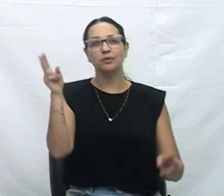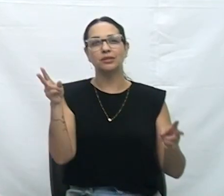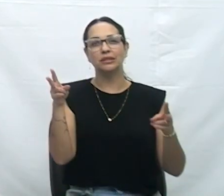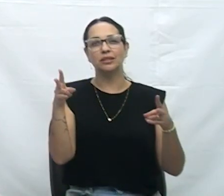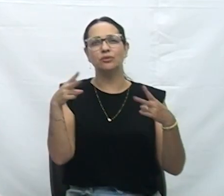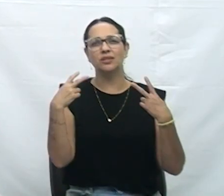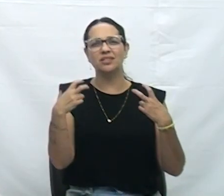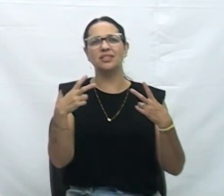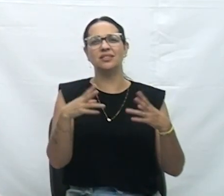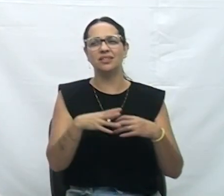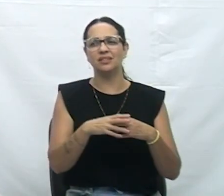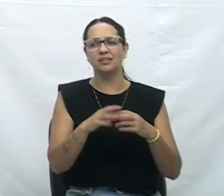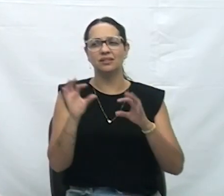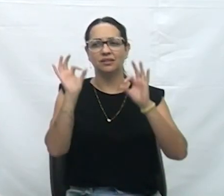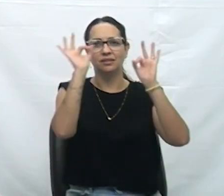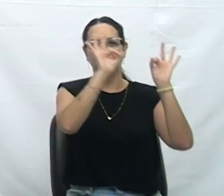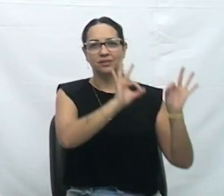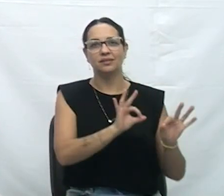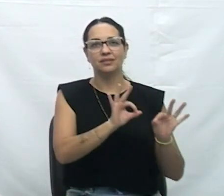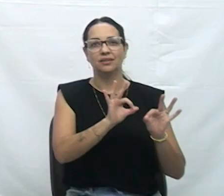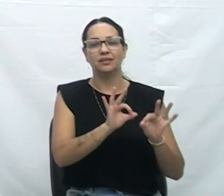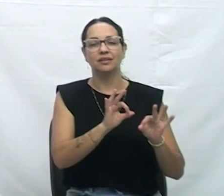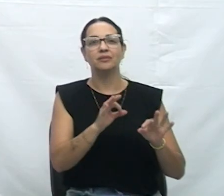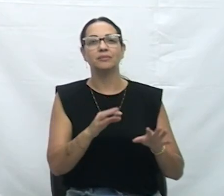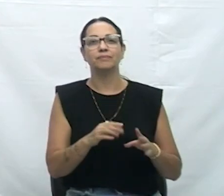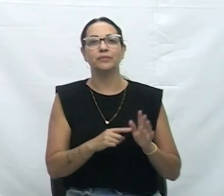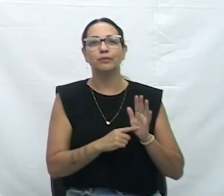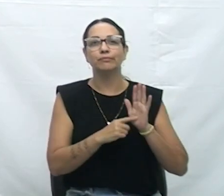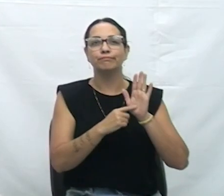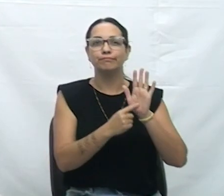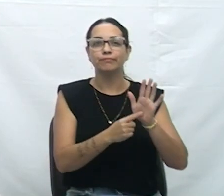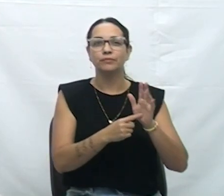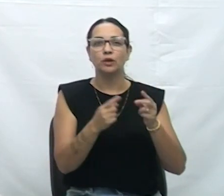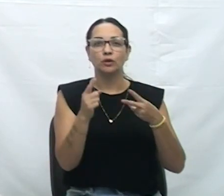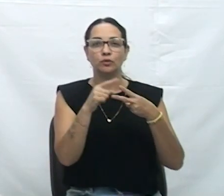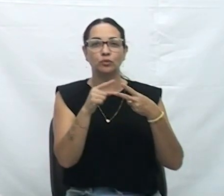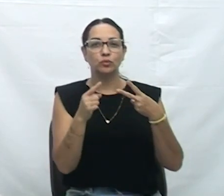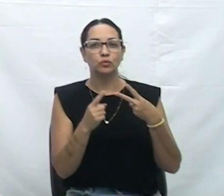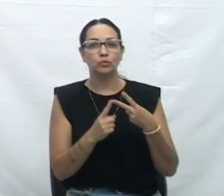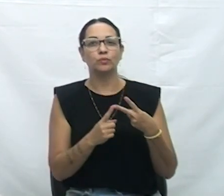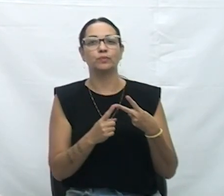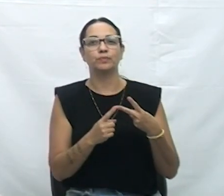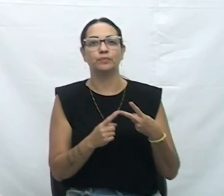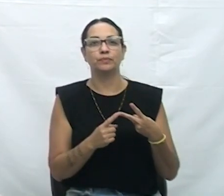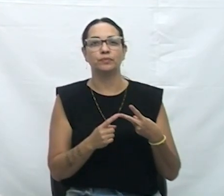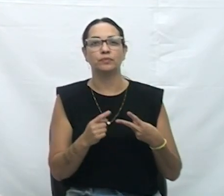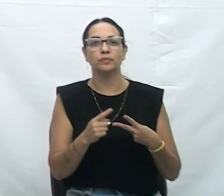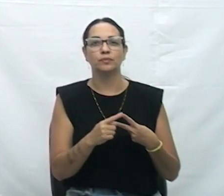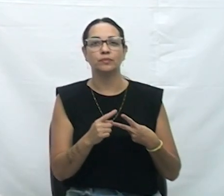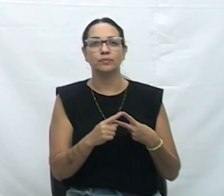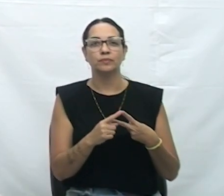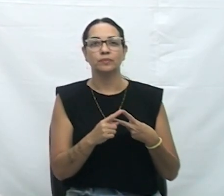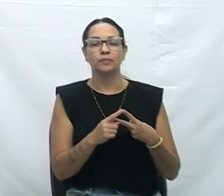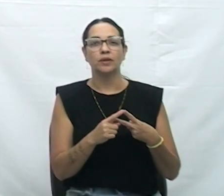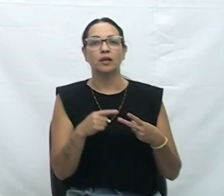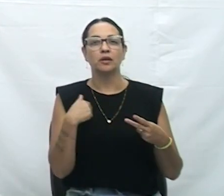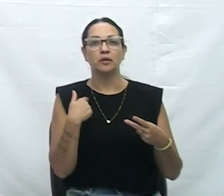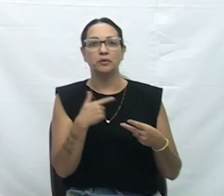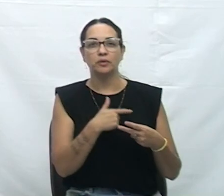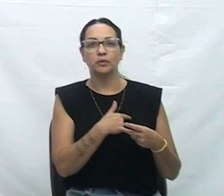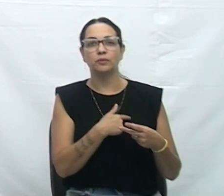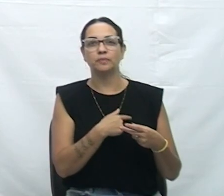casa. Então, eu venho destacar hoje duas situações. Uma que nós participamos na sexta-feira